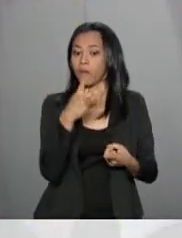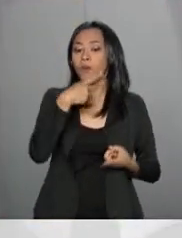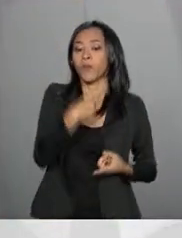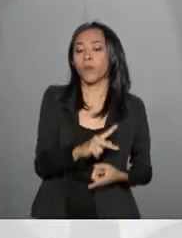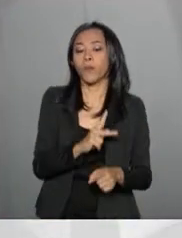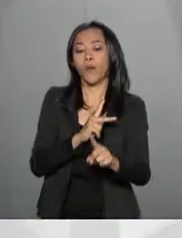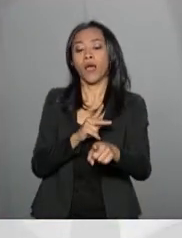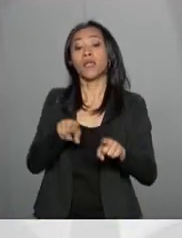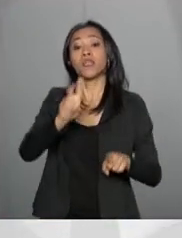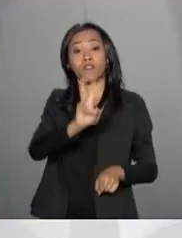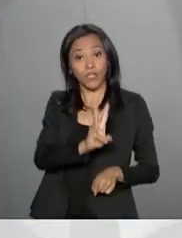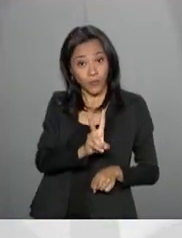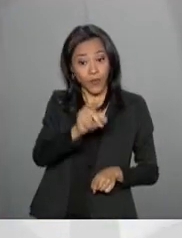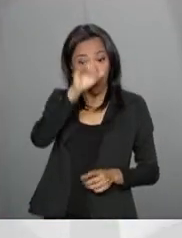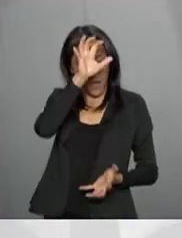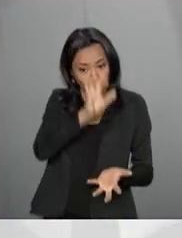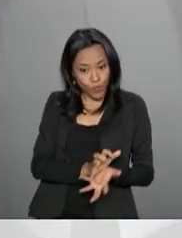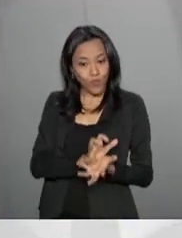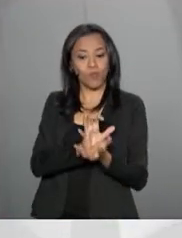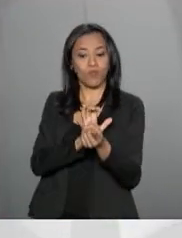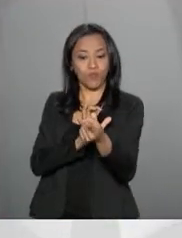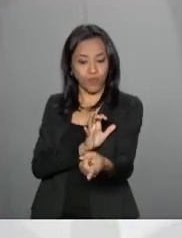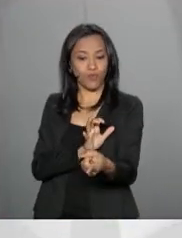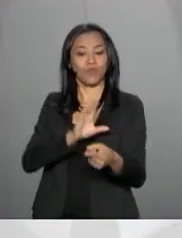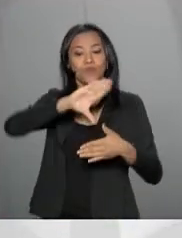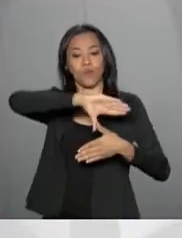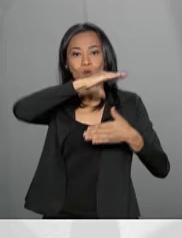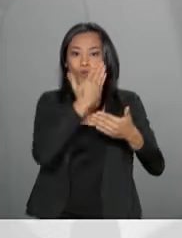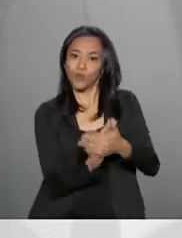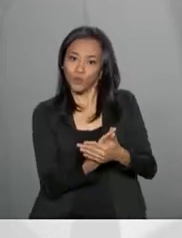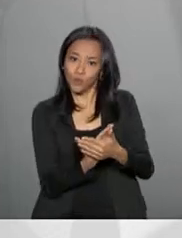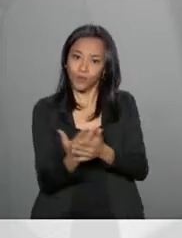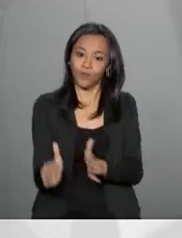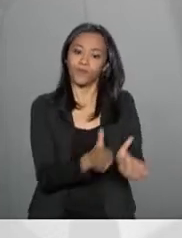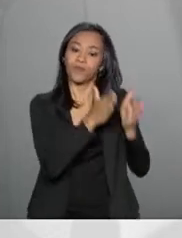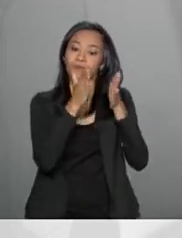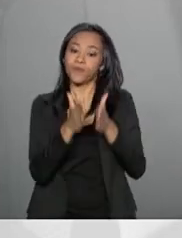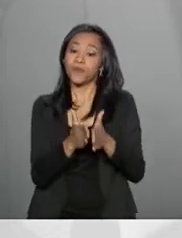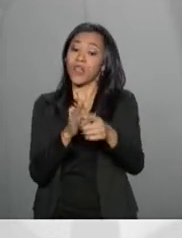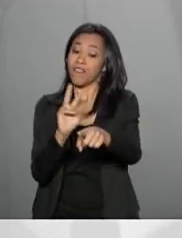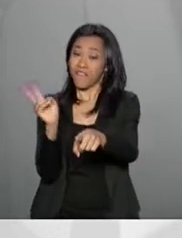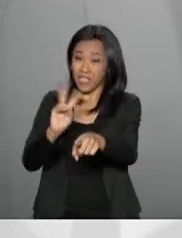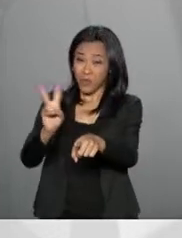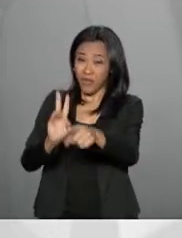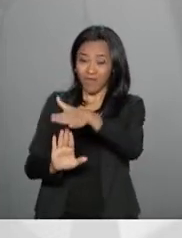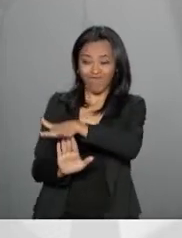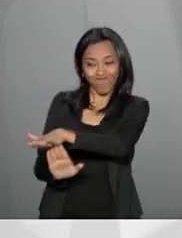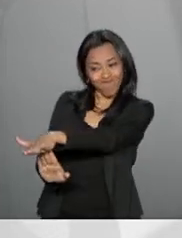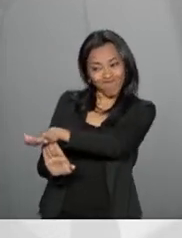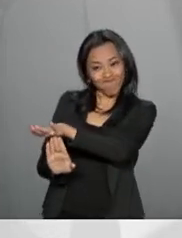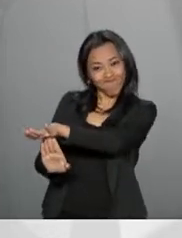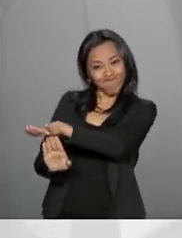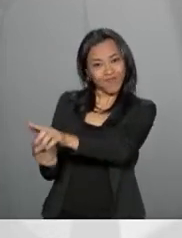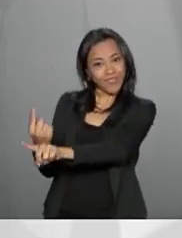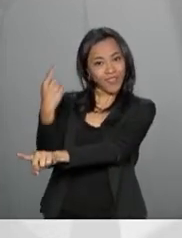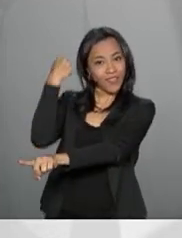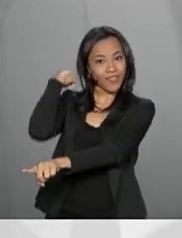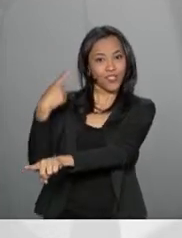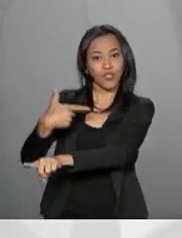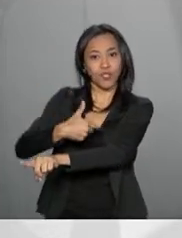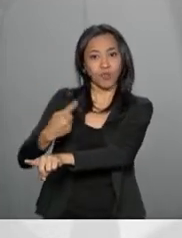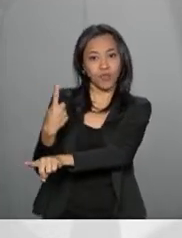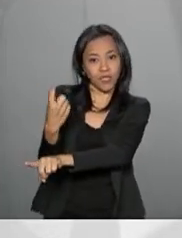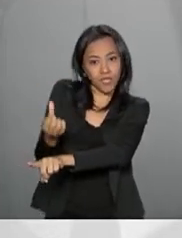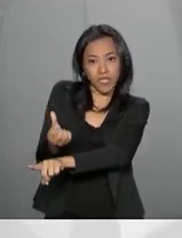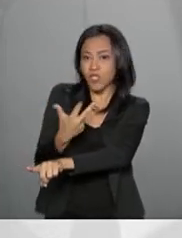Uruguai e Venezuela são os países que formam o Mercosul, mas a Venezuela está suspensa desde 2016 e não